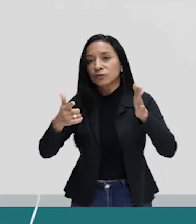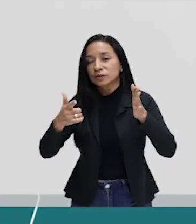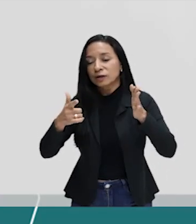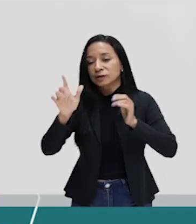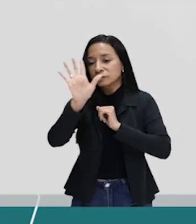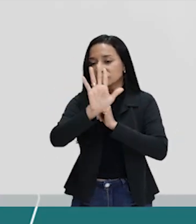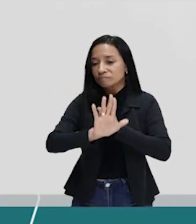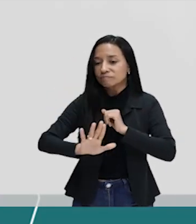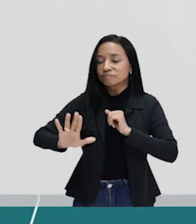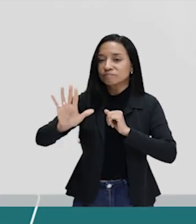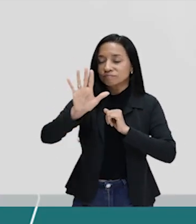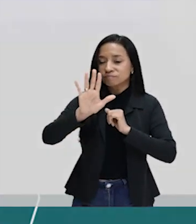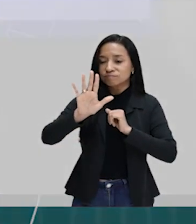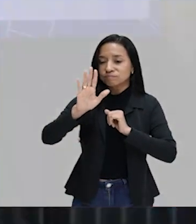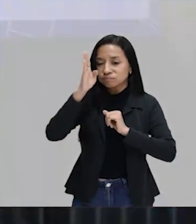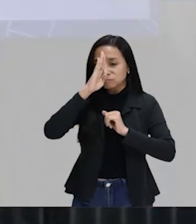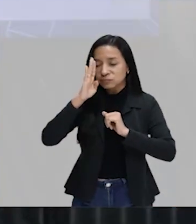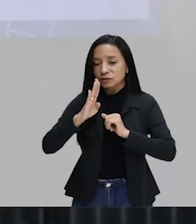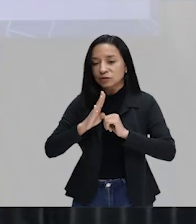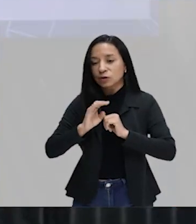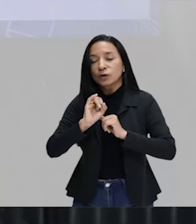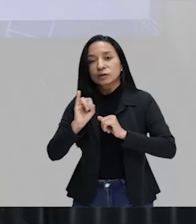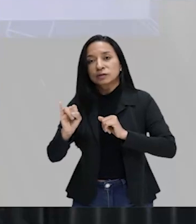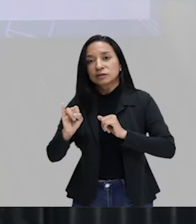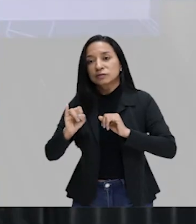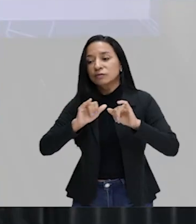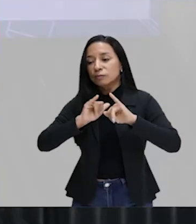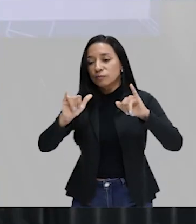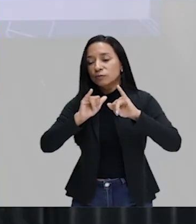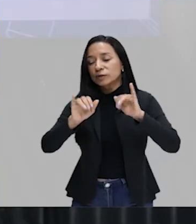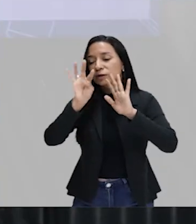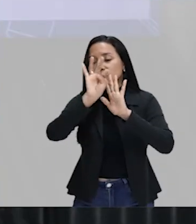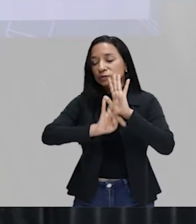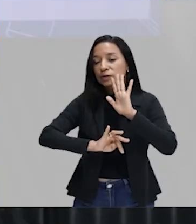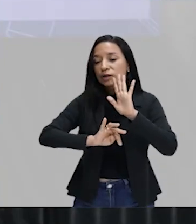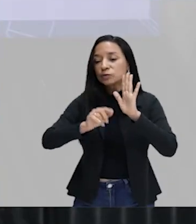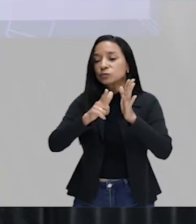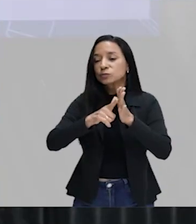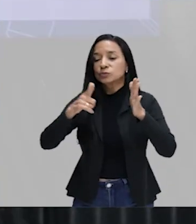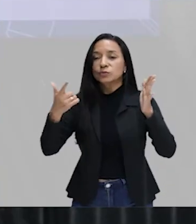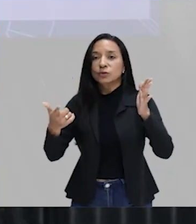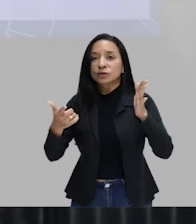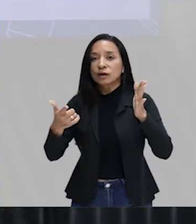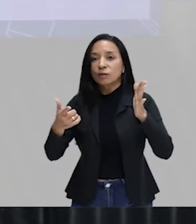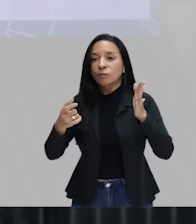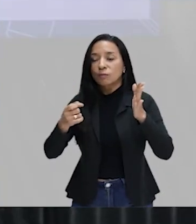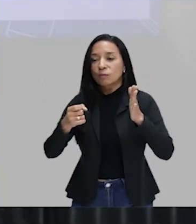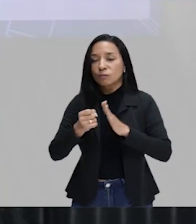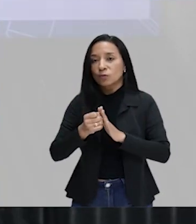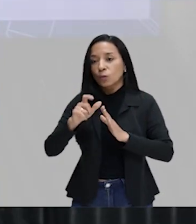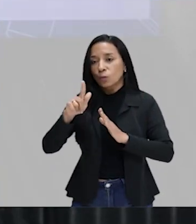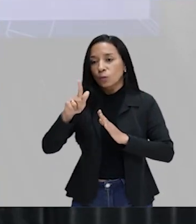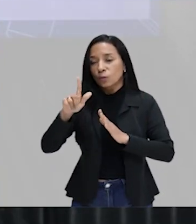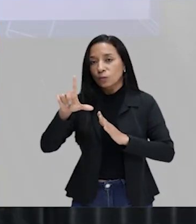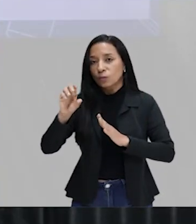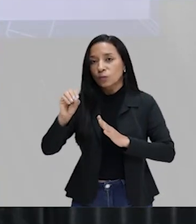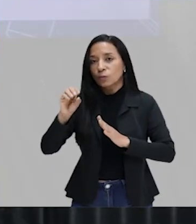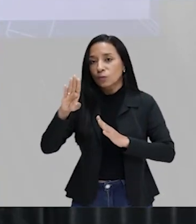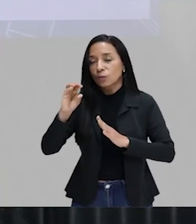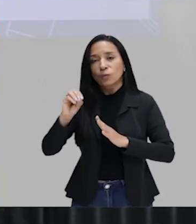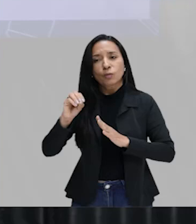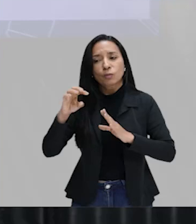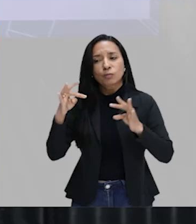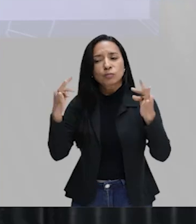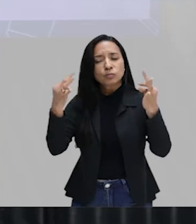publicar um texto num jornal, por exemplo, o Globo, que todo mundo lê, então não